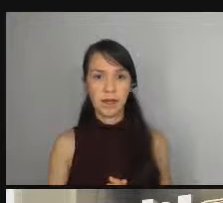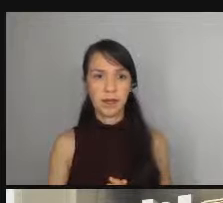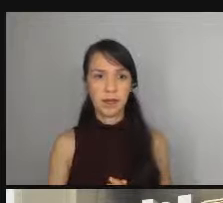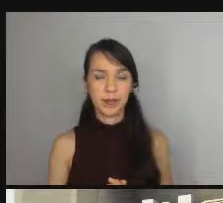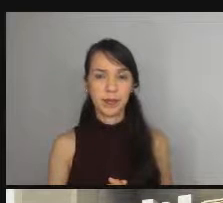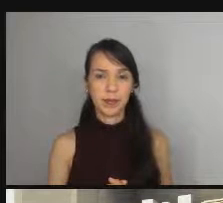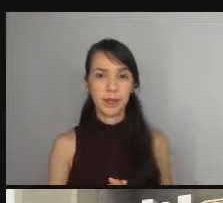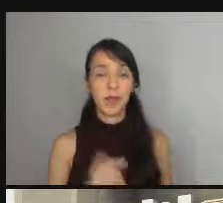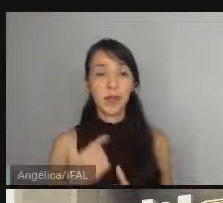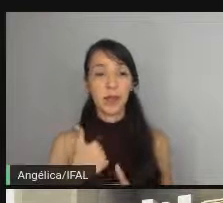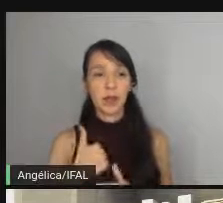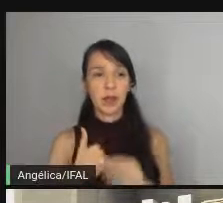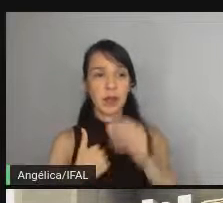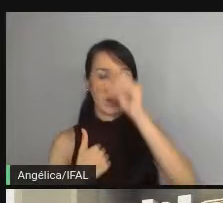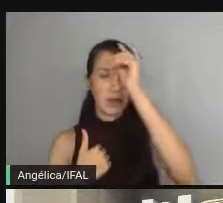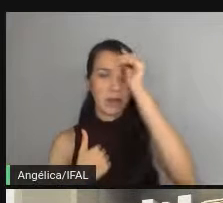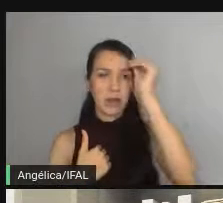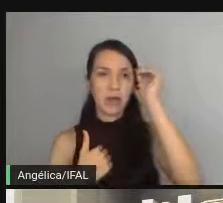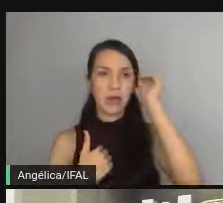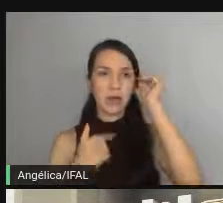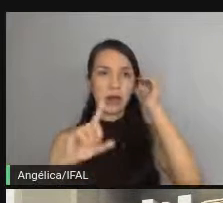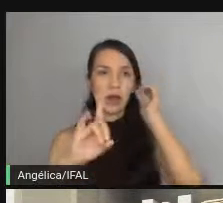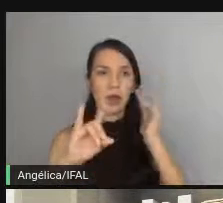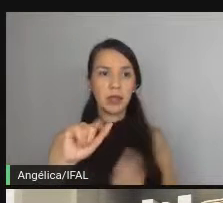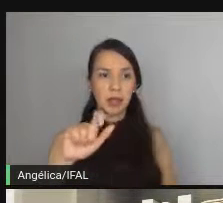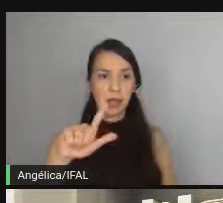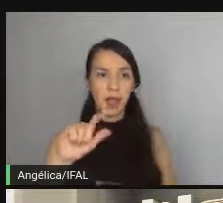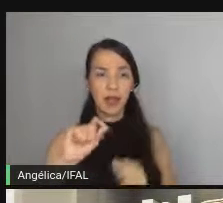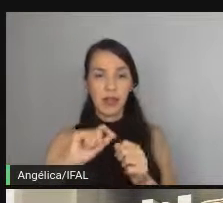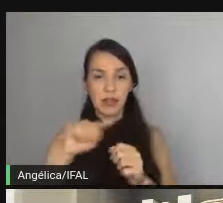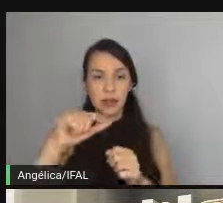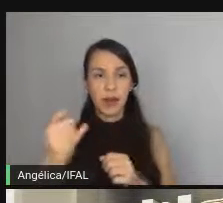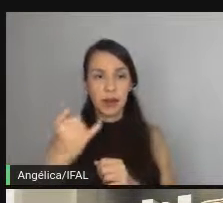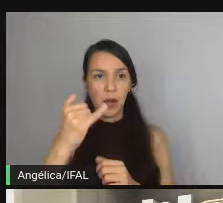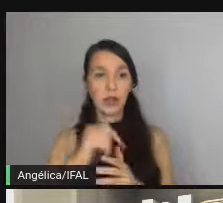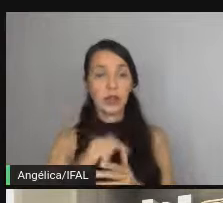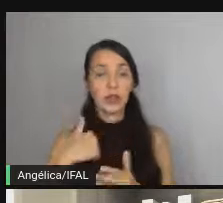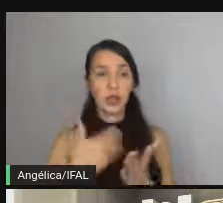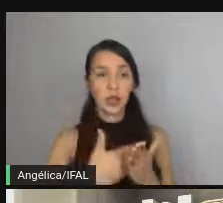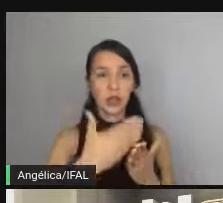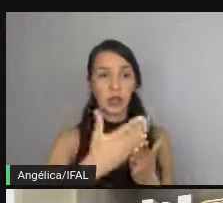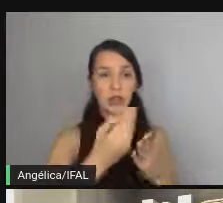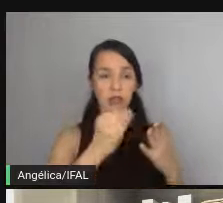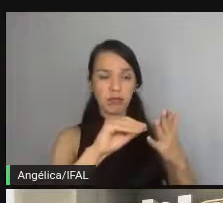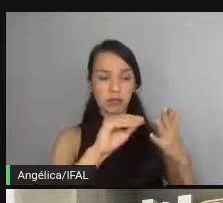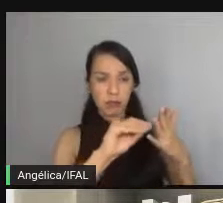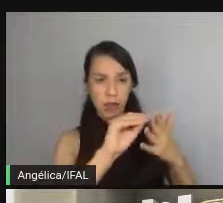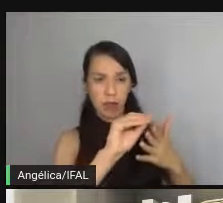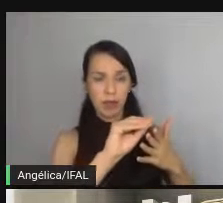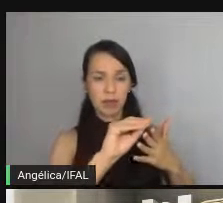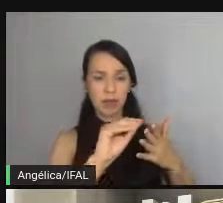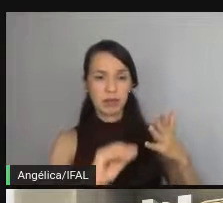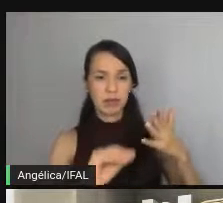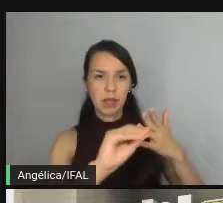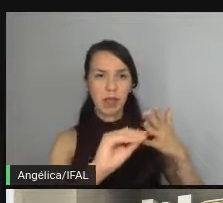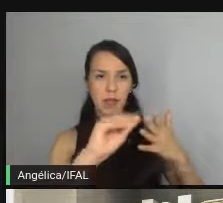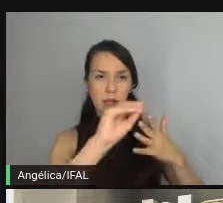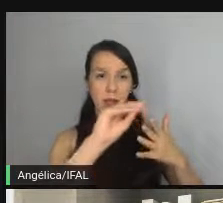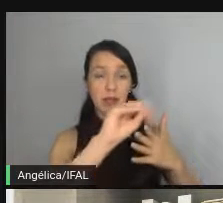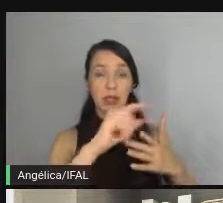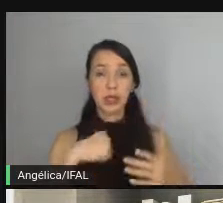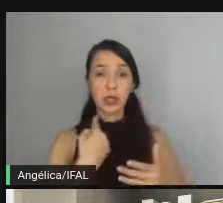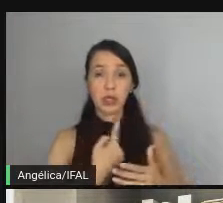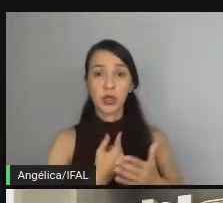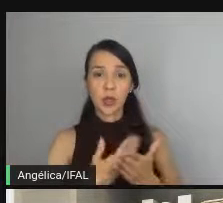o que o que o ferramenta está fazendo é muito importante lembra que a gente começou a implementação sendo que a gente